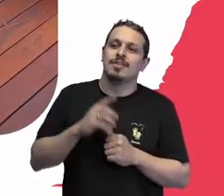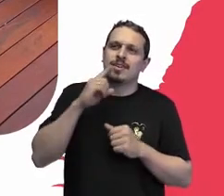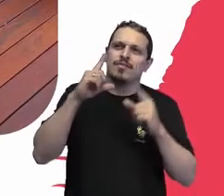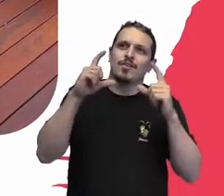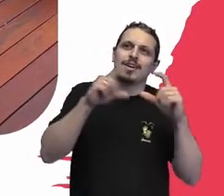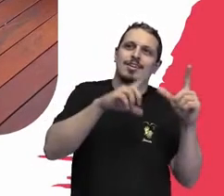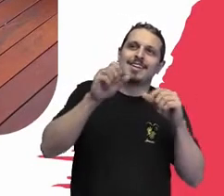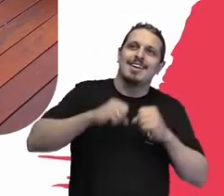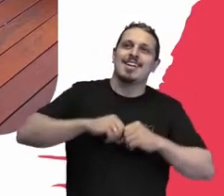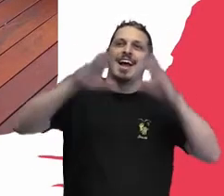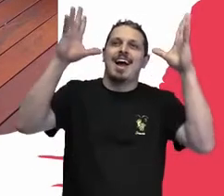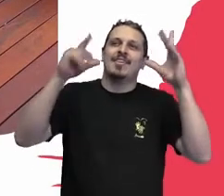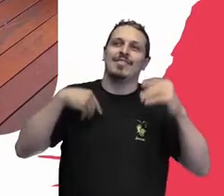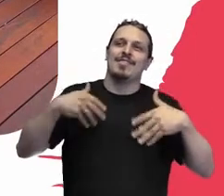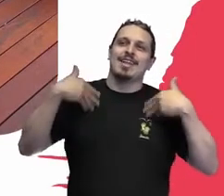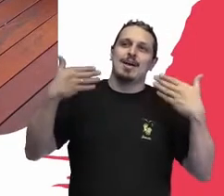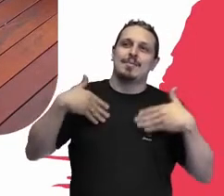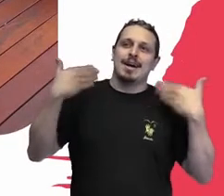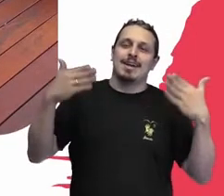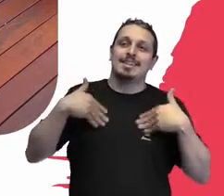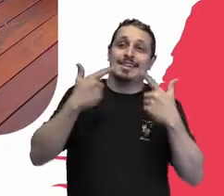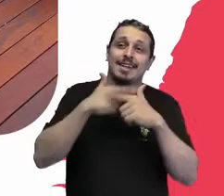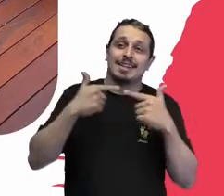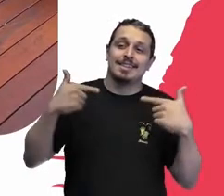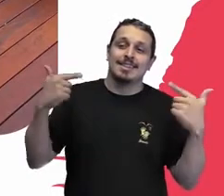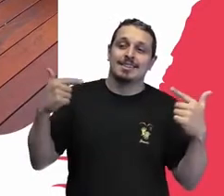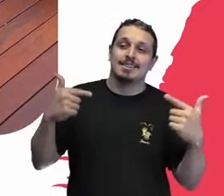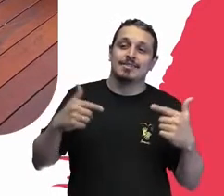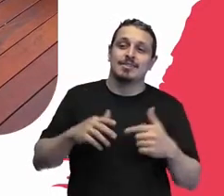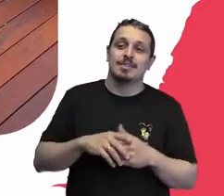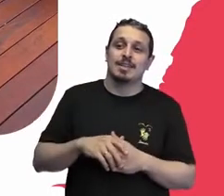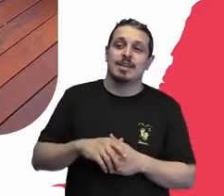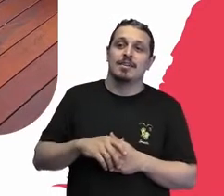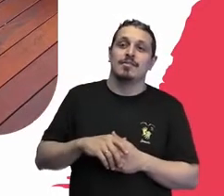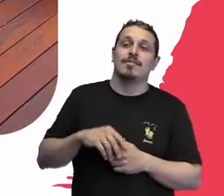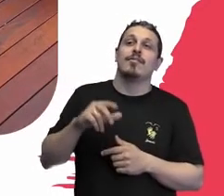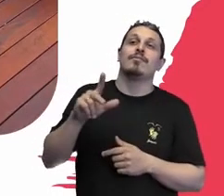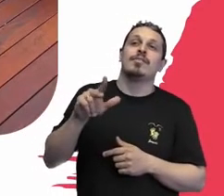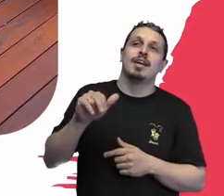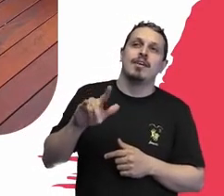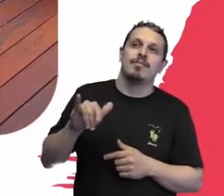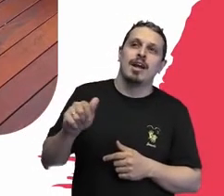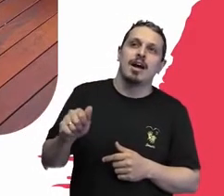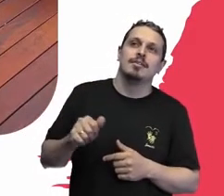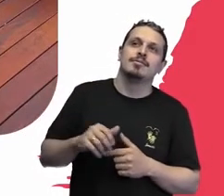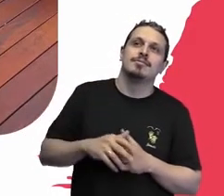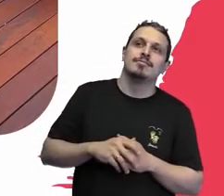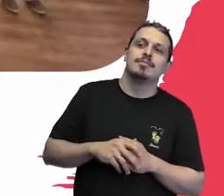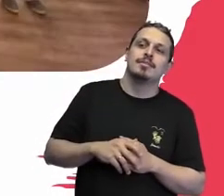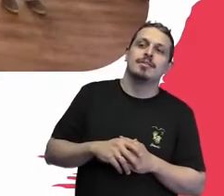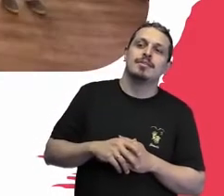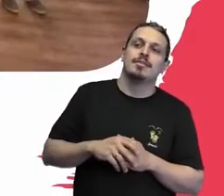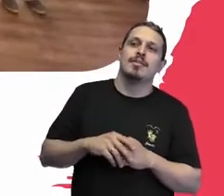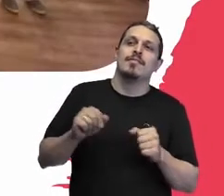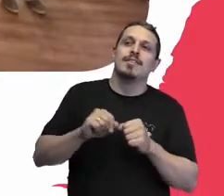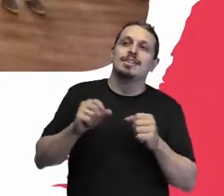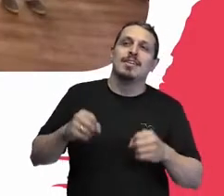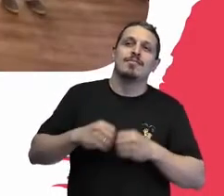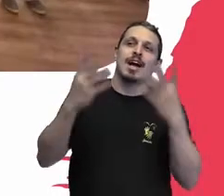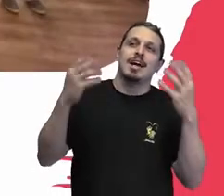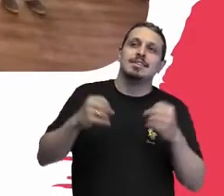dizendo, ai, que bom, o outro já quis, parramado na espelizadeira de um lugar comum, que é a piscina, pode passar, por favor,